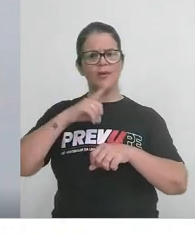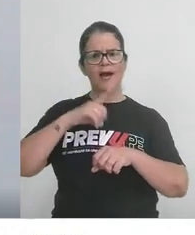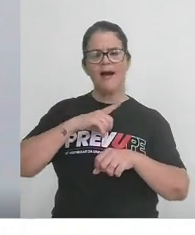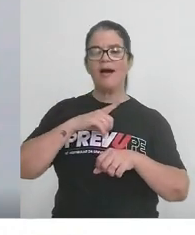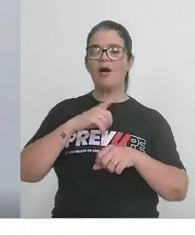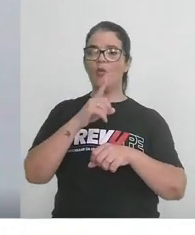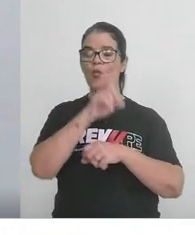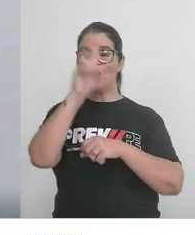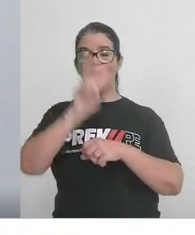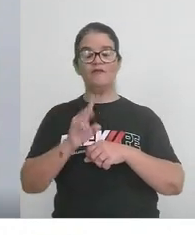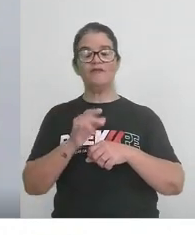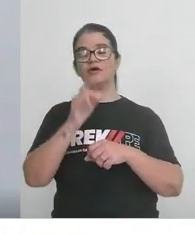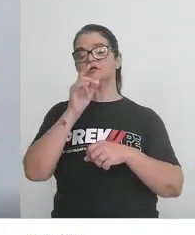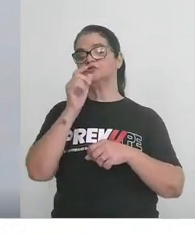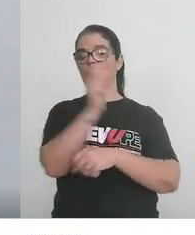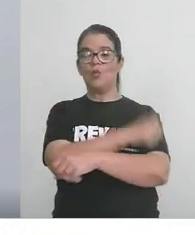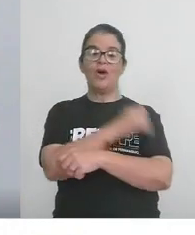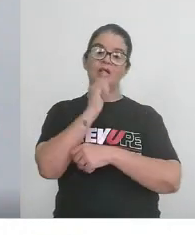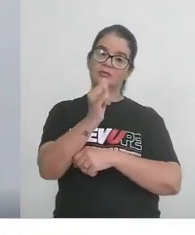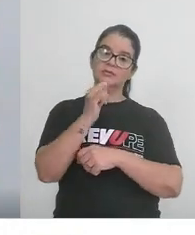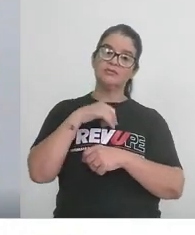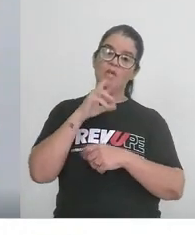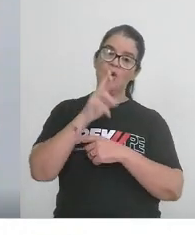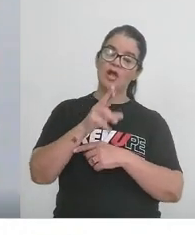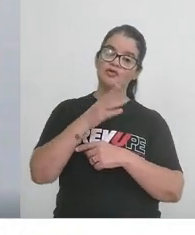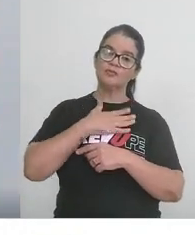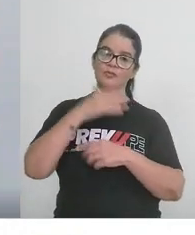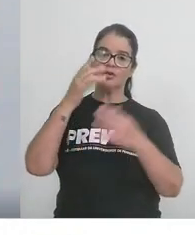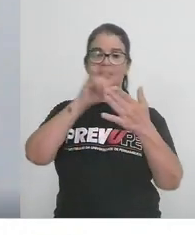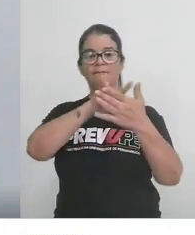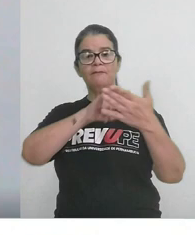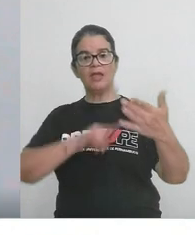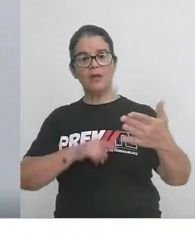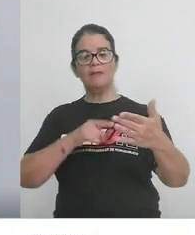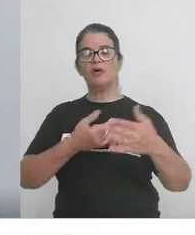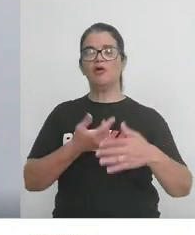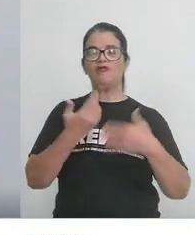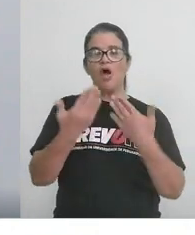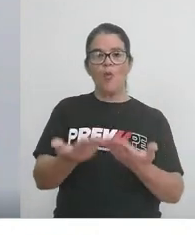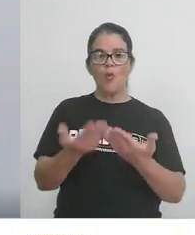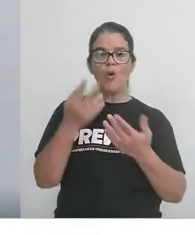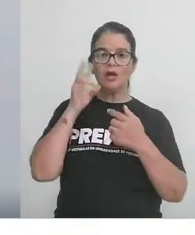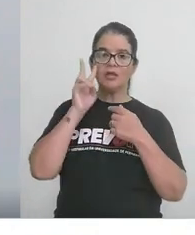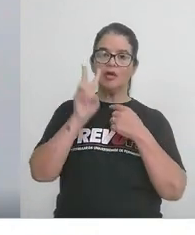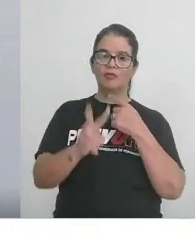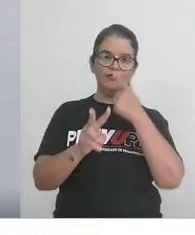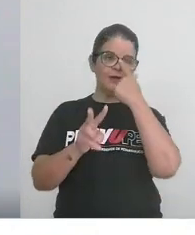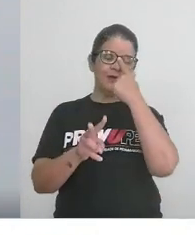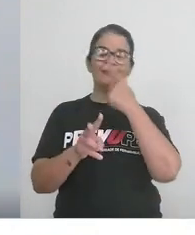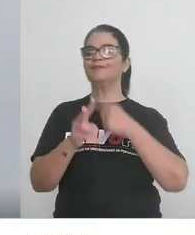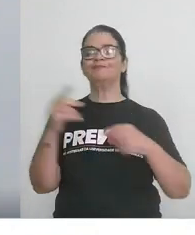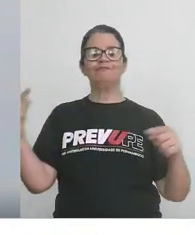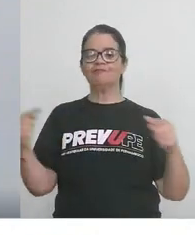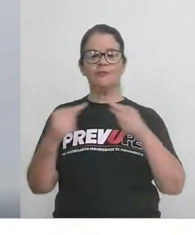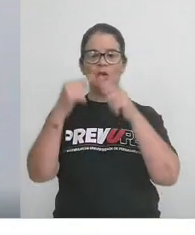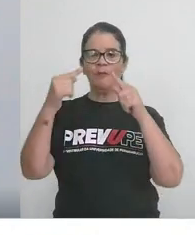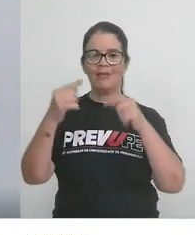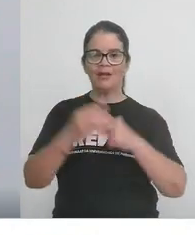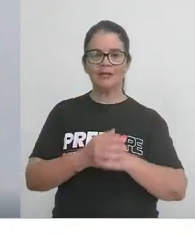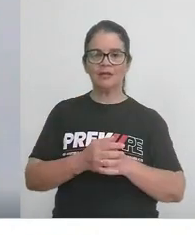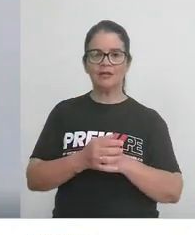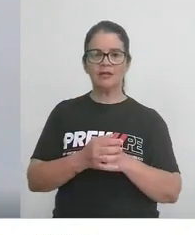vez um aluno chegou e disse, professor, eu respondi a minha prova e quando eu vi, não batia,